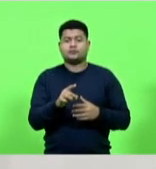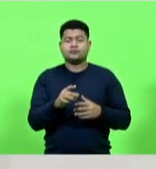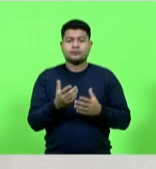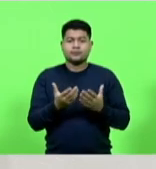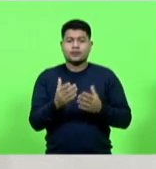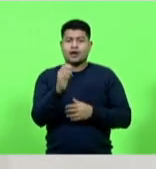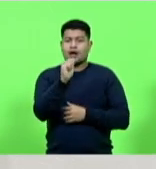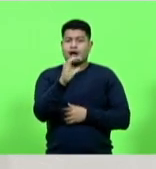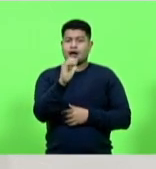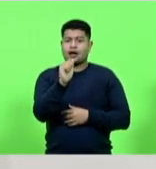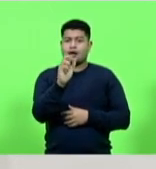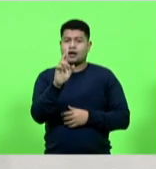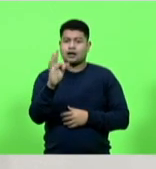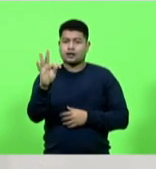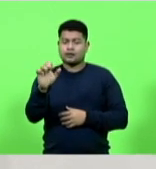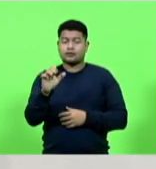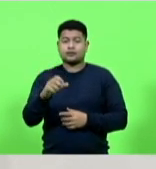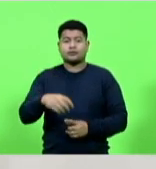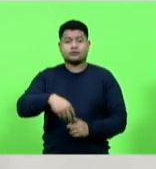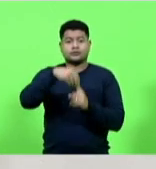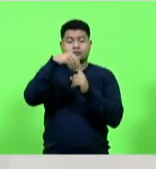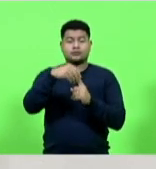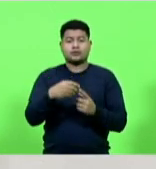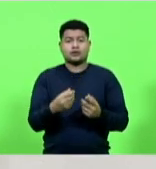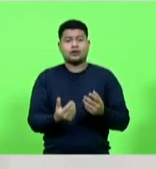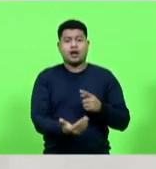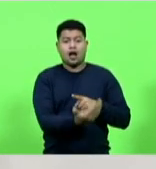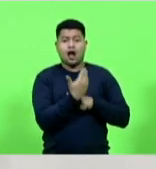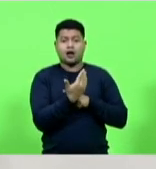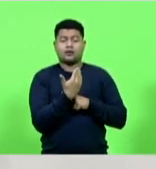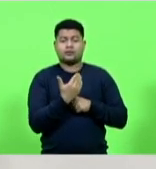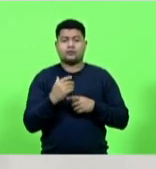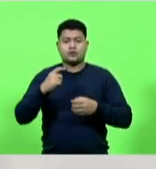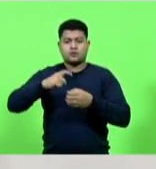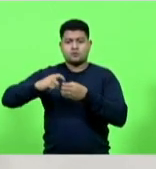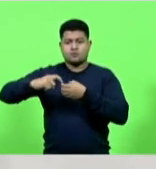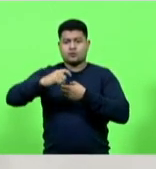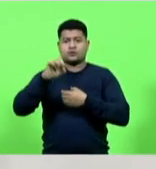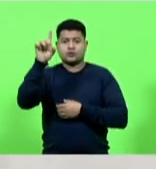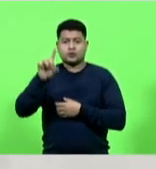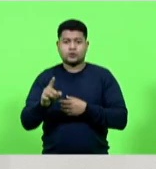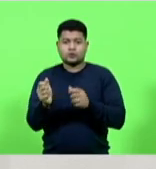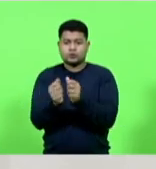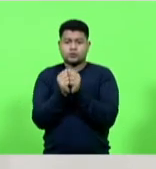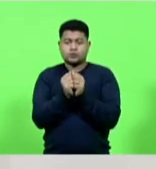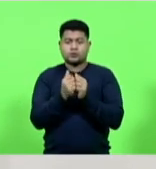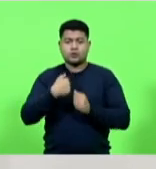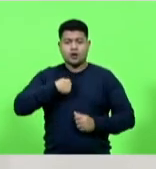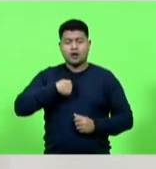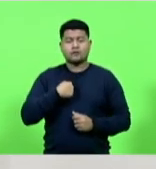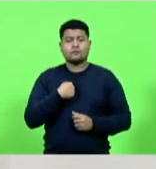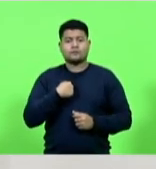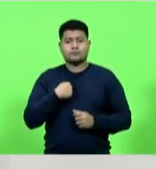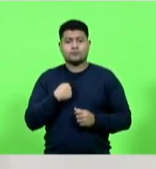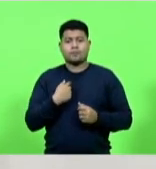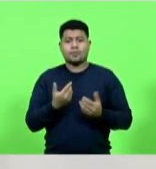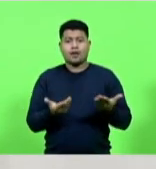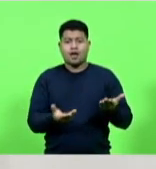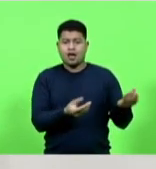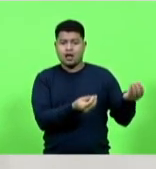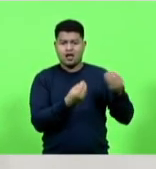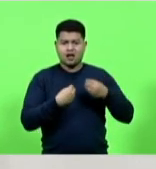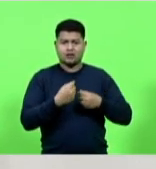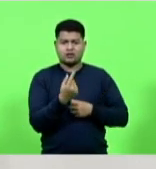destacar a contribuição dos demais colegas que compõem a diretoria da CAERT comigo que assim como eu não recebem nenhum